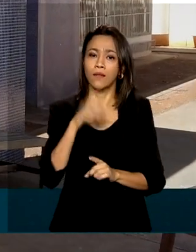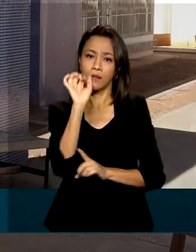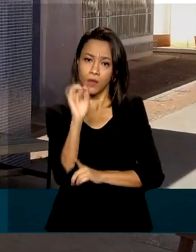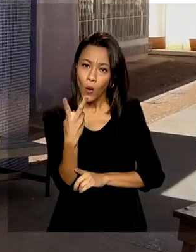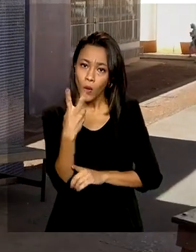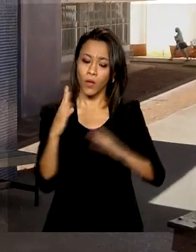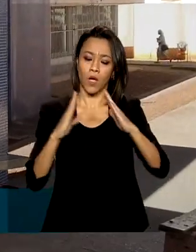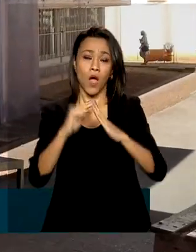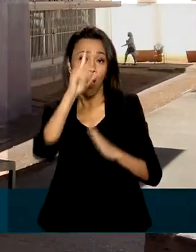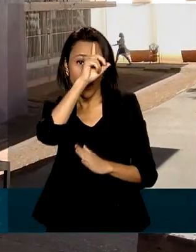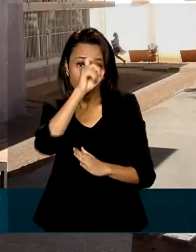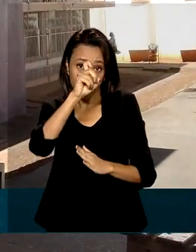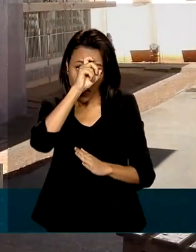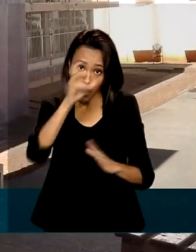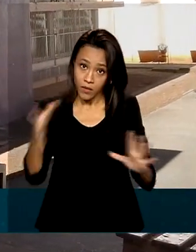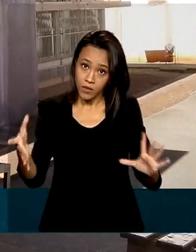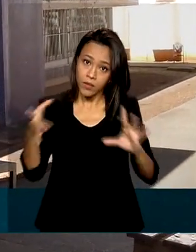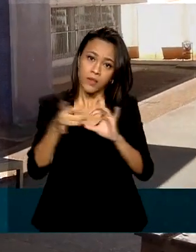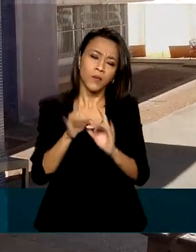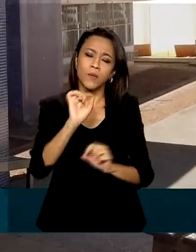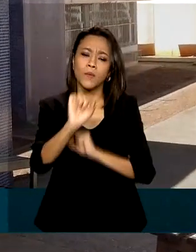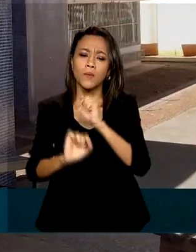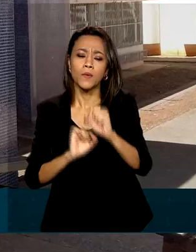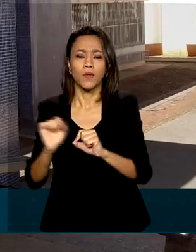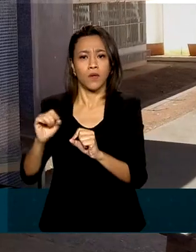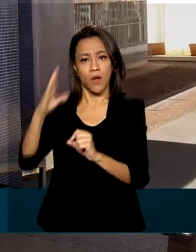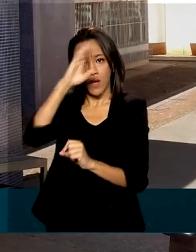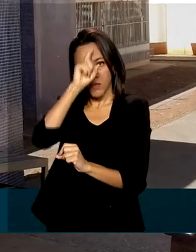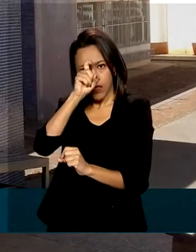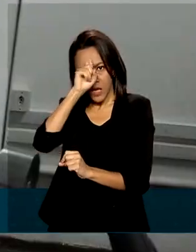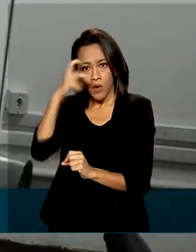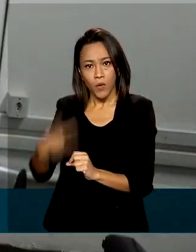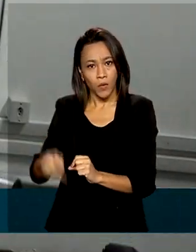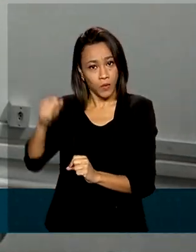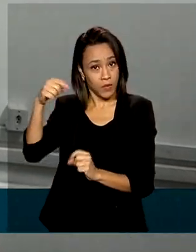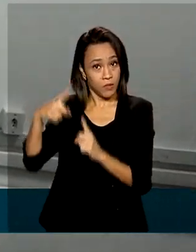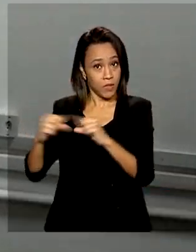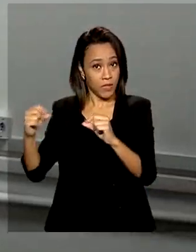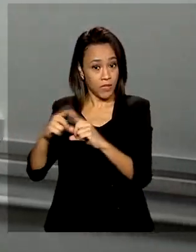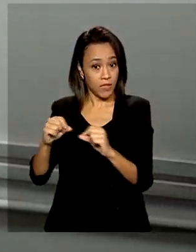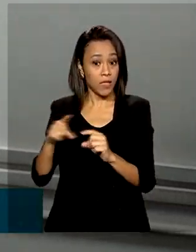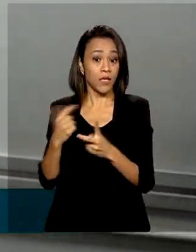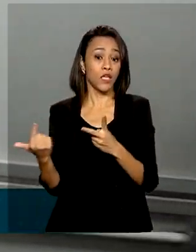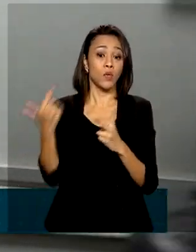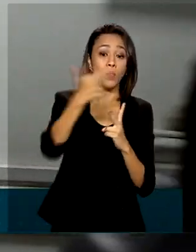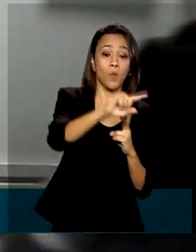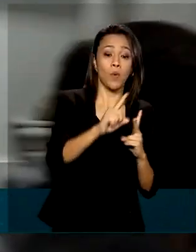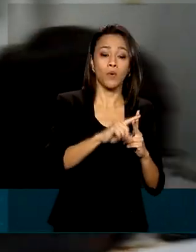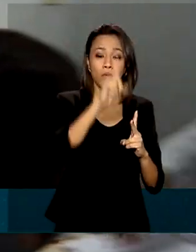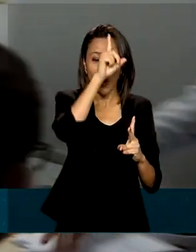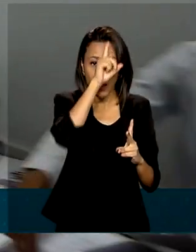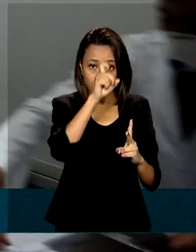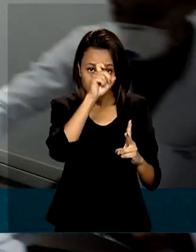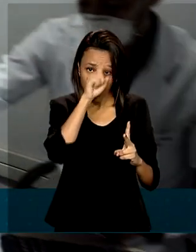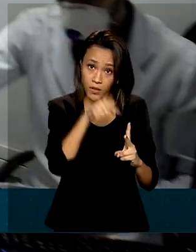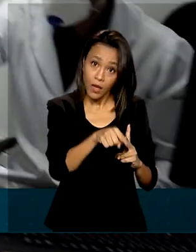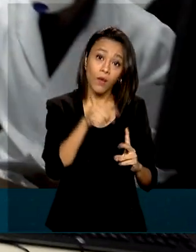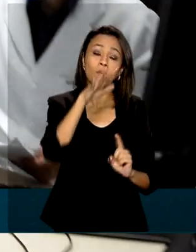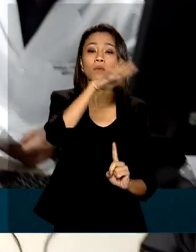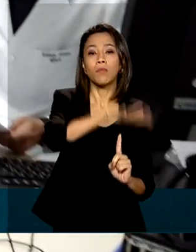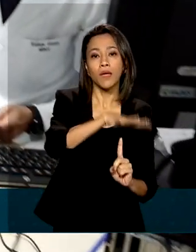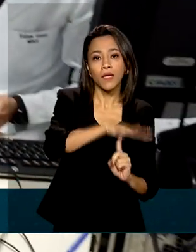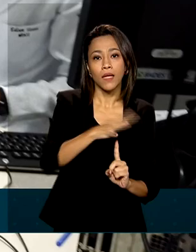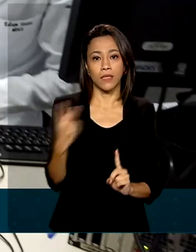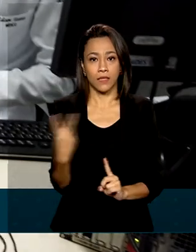hospitais da rede EBSER, Hospital Universitário de Brasília e Complexo Hospital de Clínicas, no Paraná.